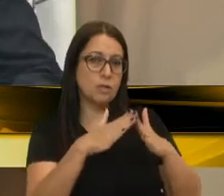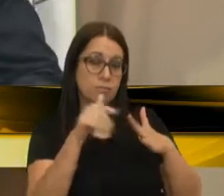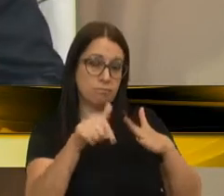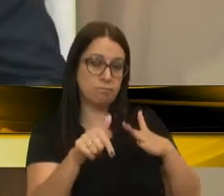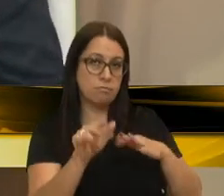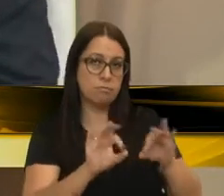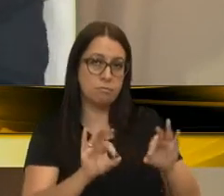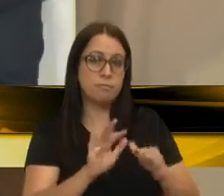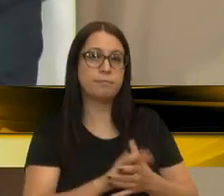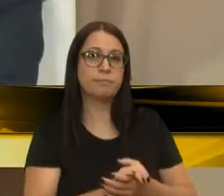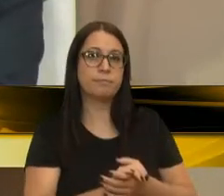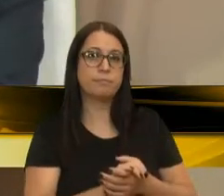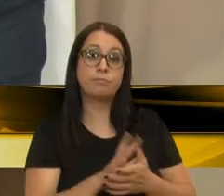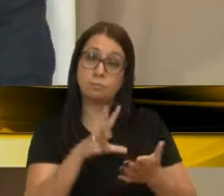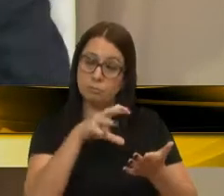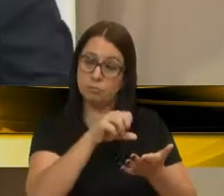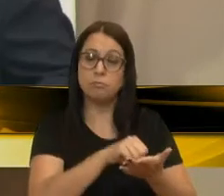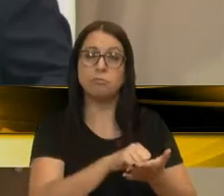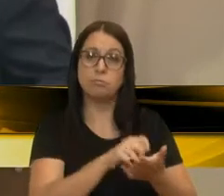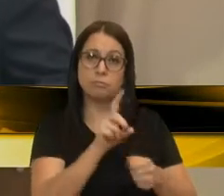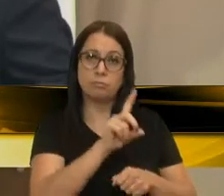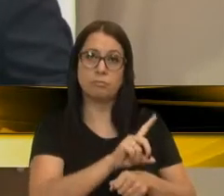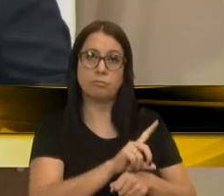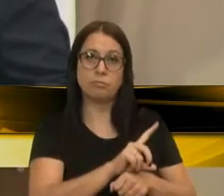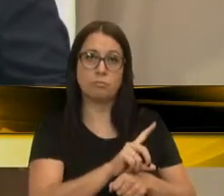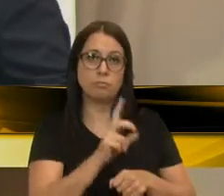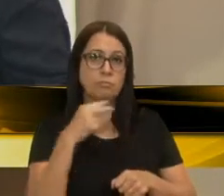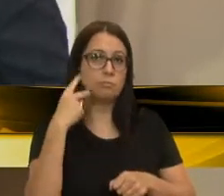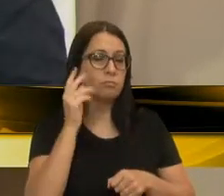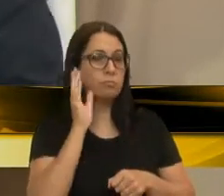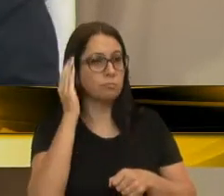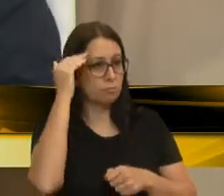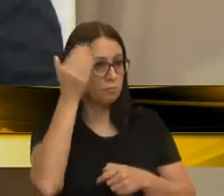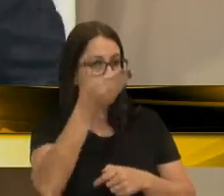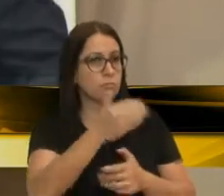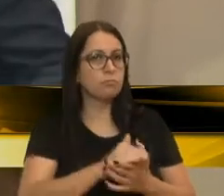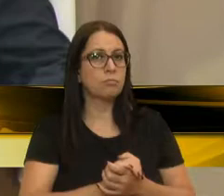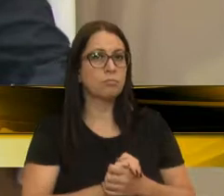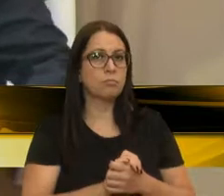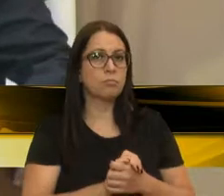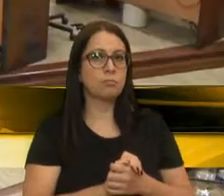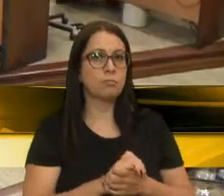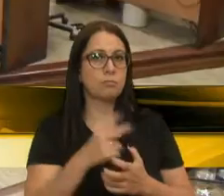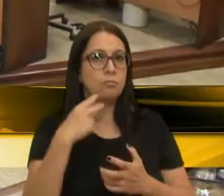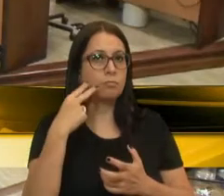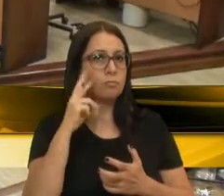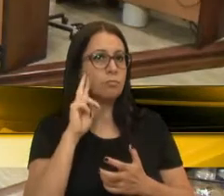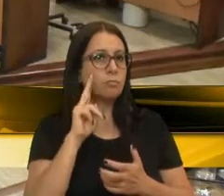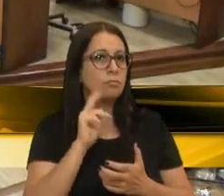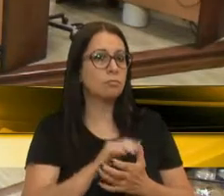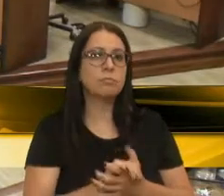agendar ainda a data, né. Vereador Felipe, sua parte. Vereador Renato,